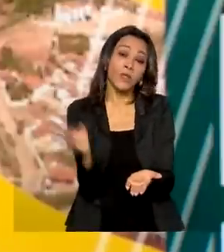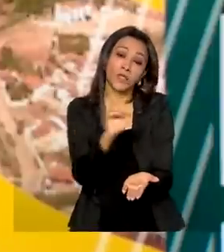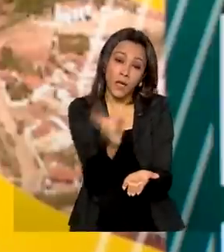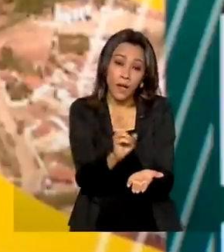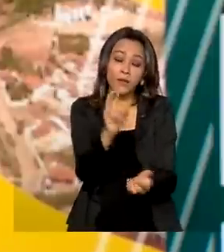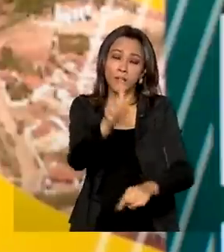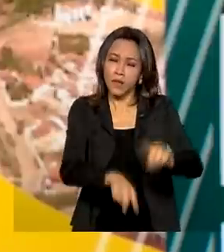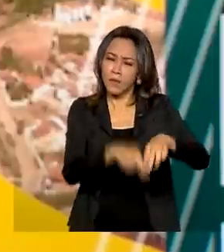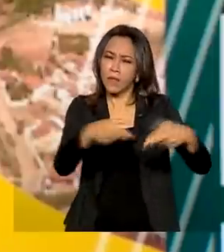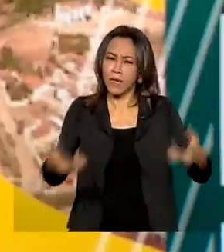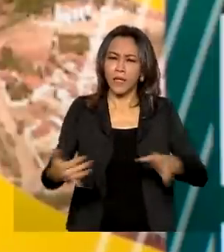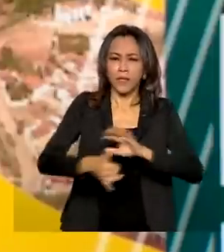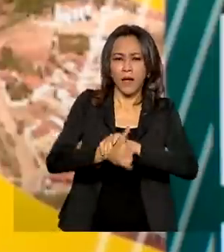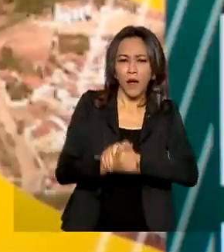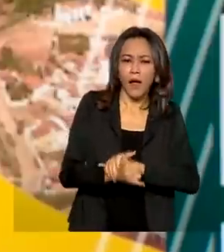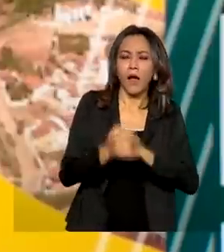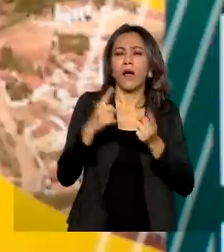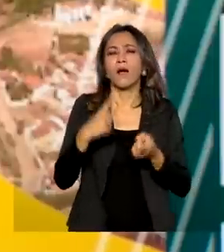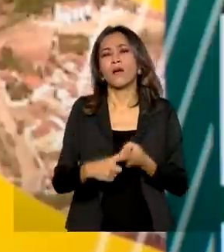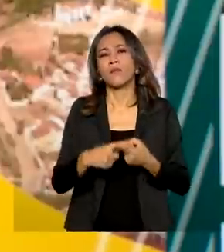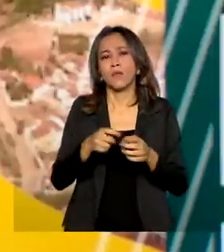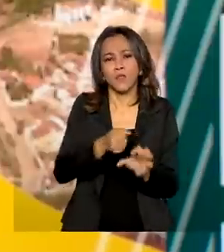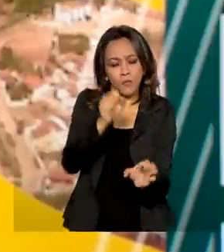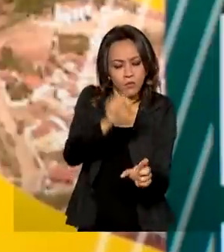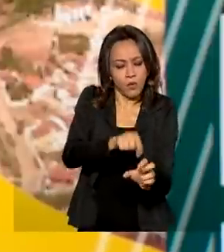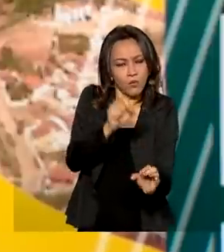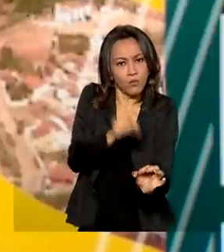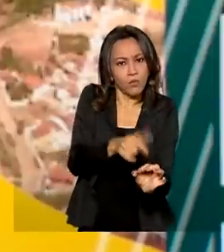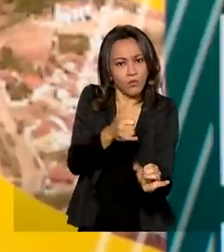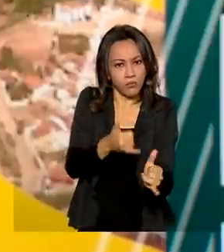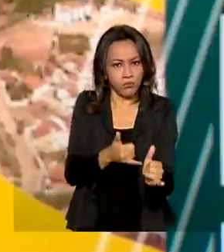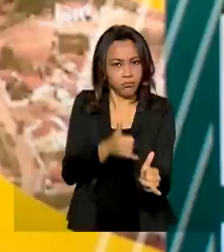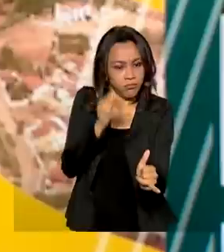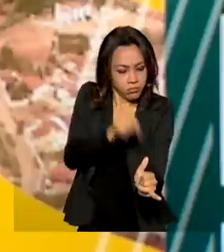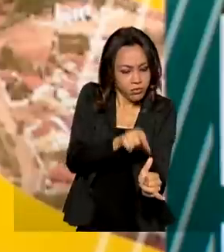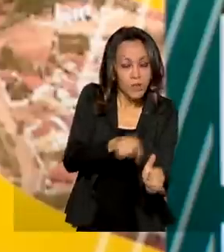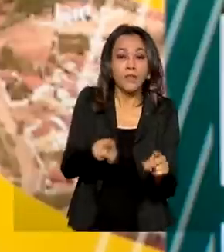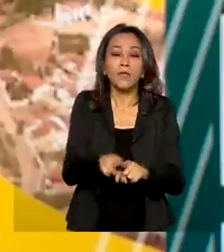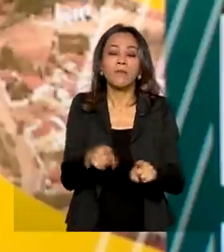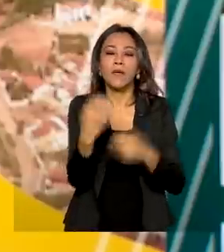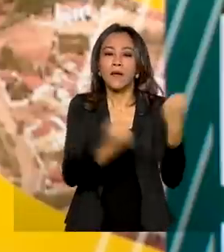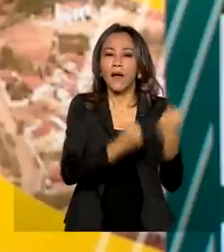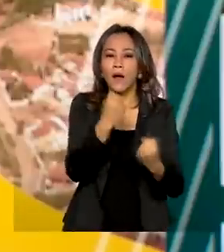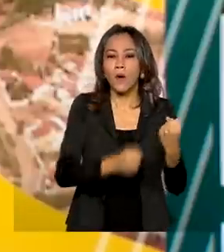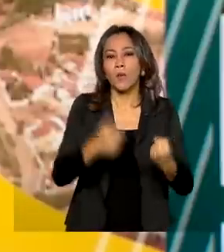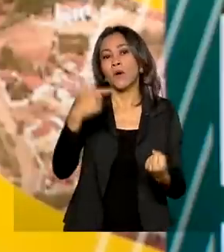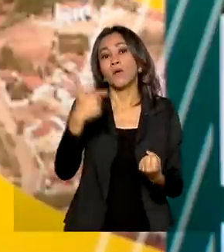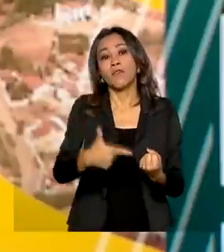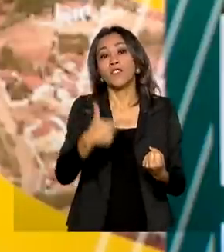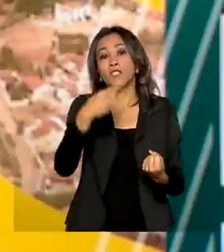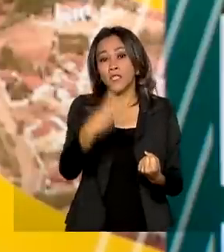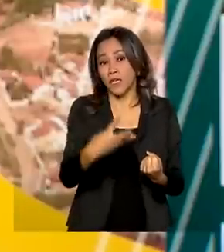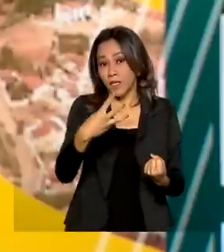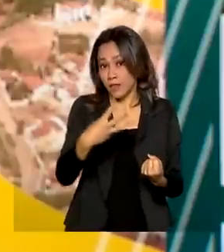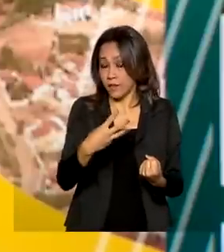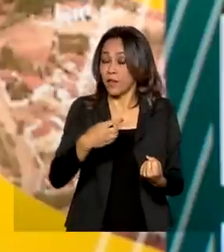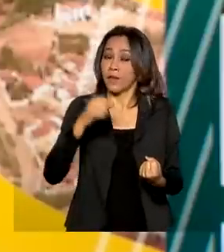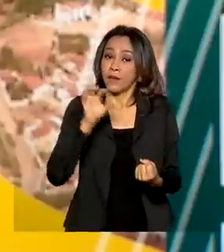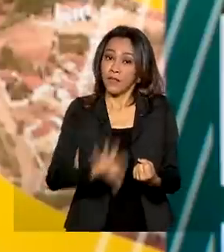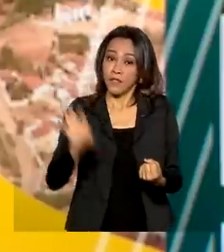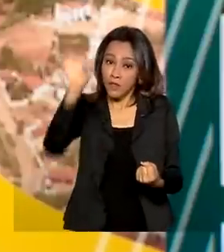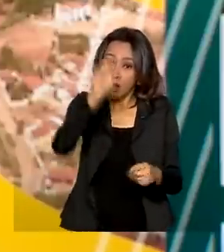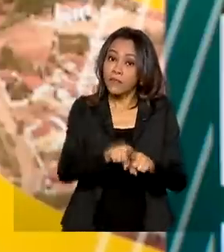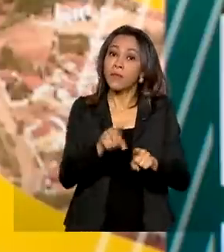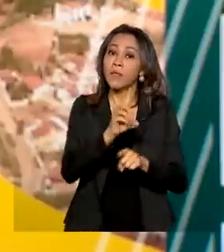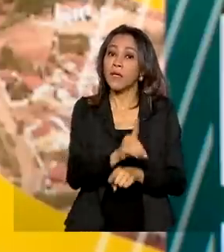equipamentos como armas, munições e viaturas para 23 estados e o Distrito Federal. O material faz parte do acervo da Força